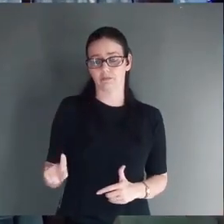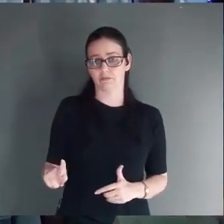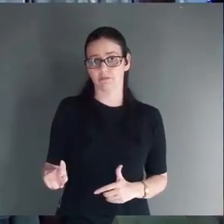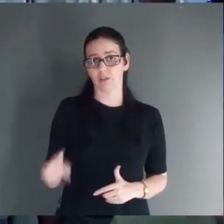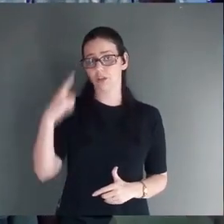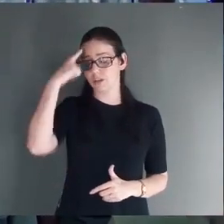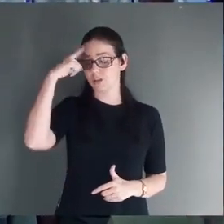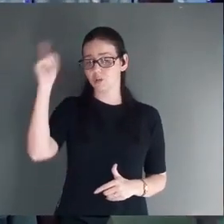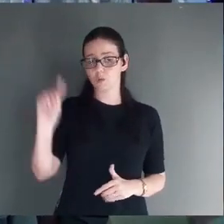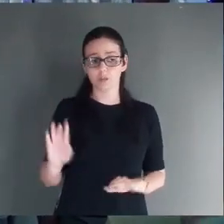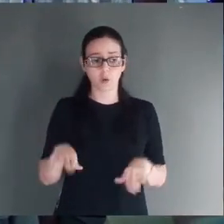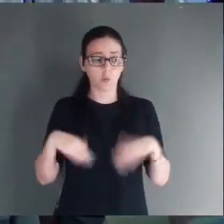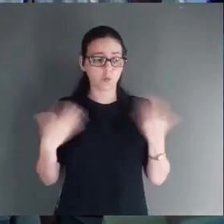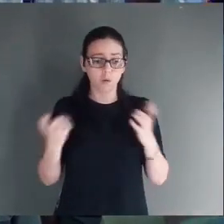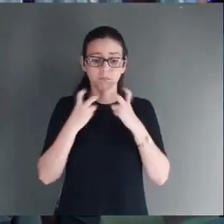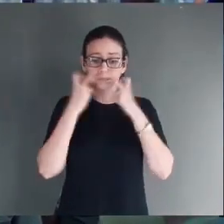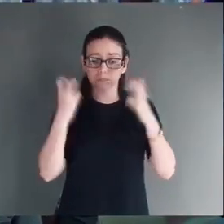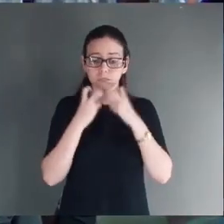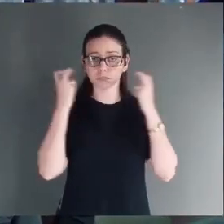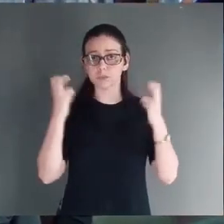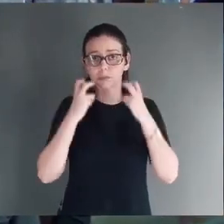Eu não sei qual é o clamor